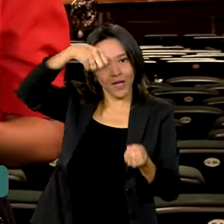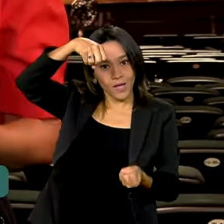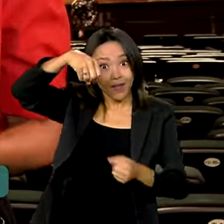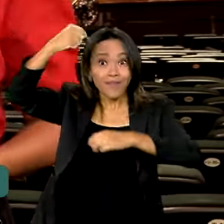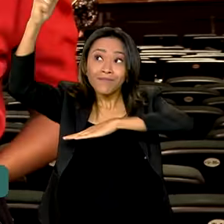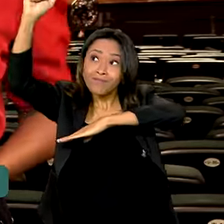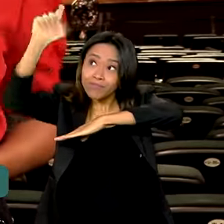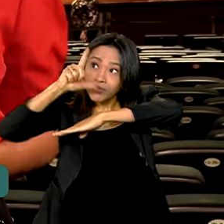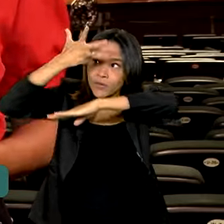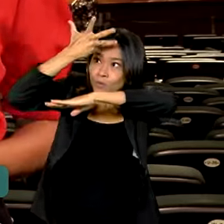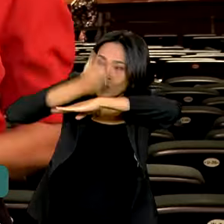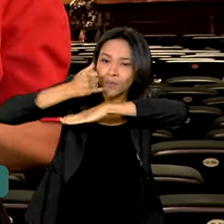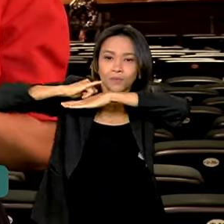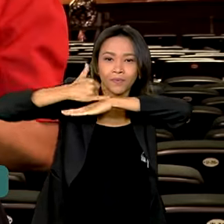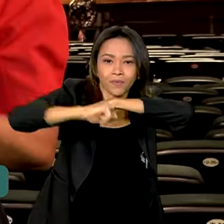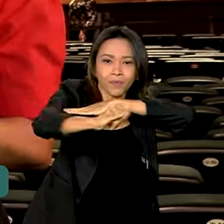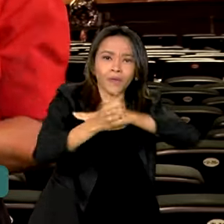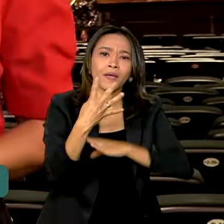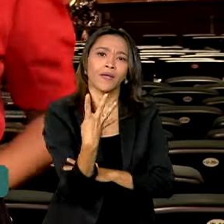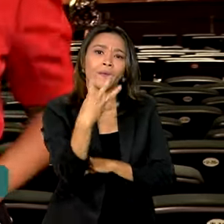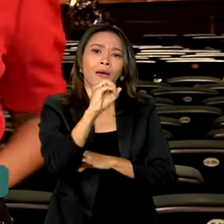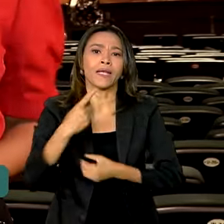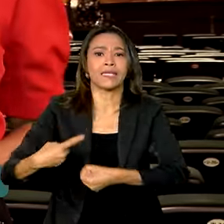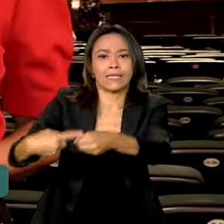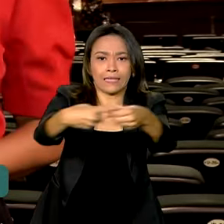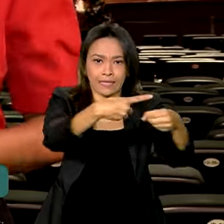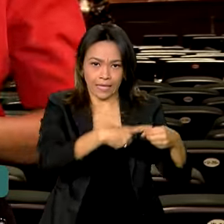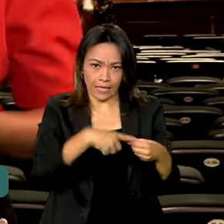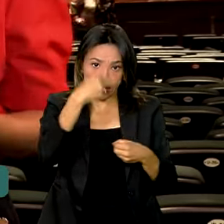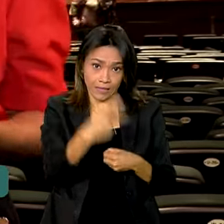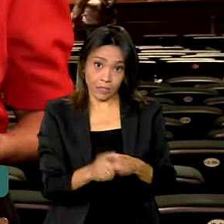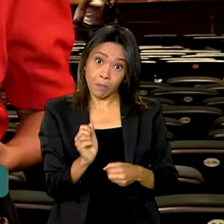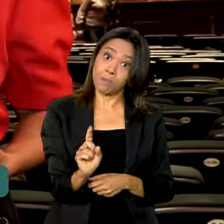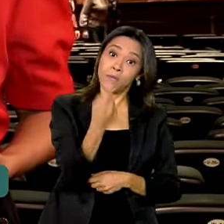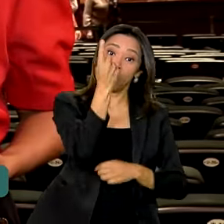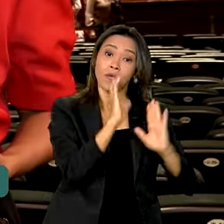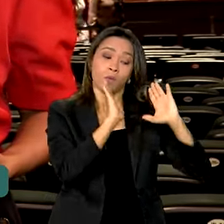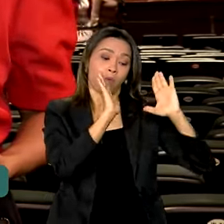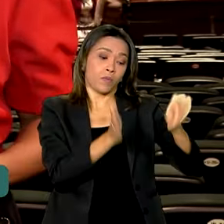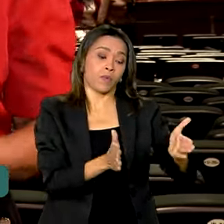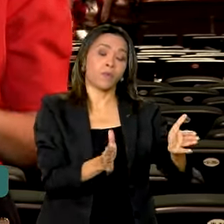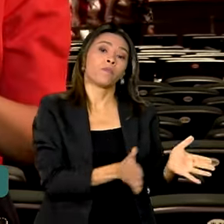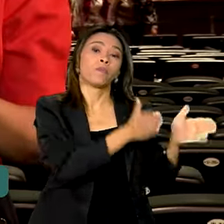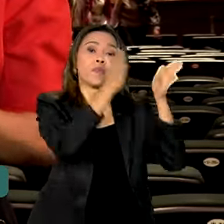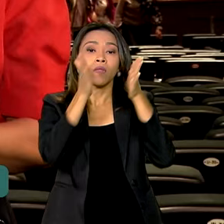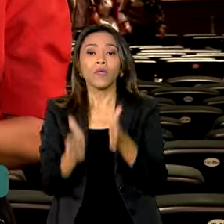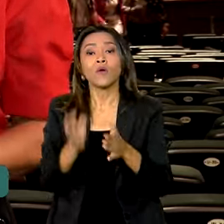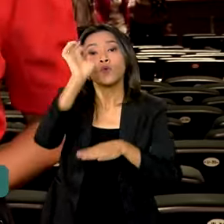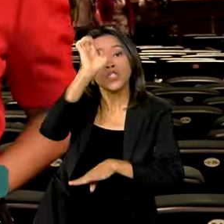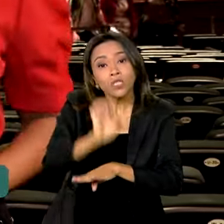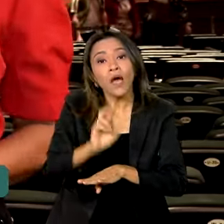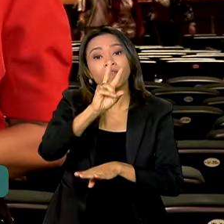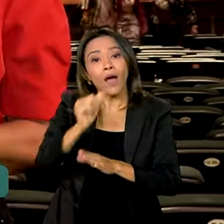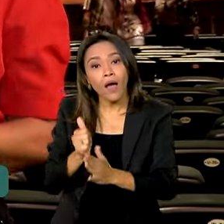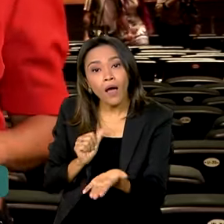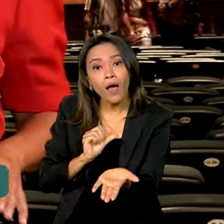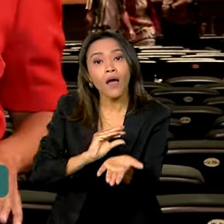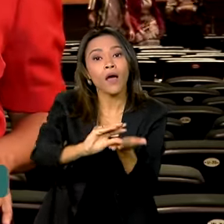40 cidades mineiras, numa primeira fase. O estado ainda vai receber 58